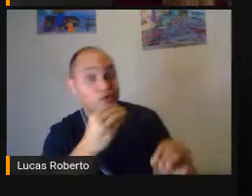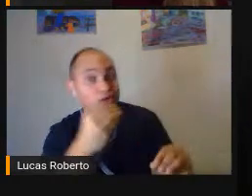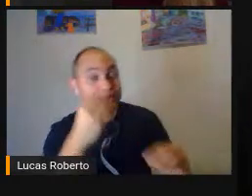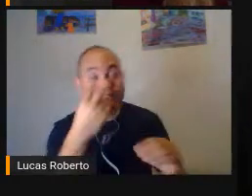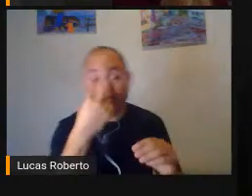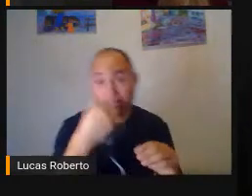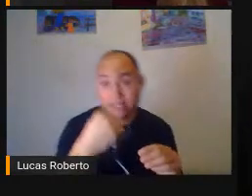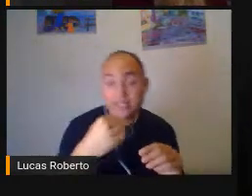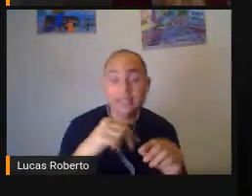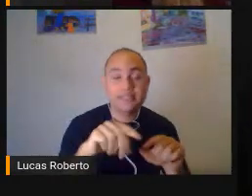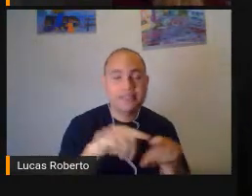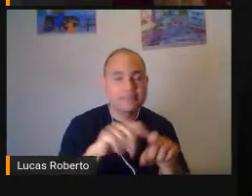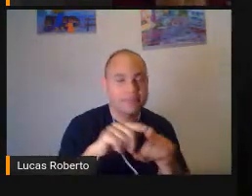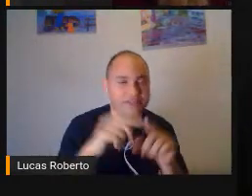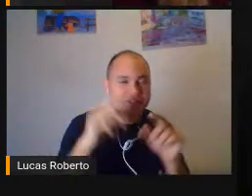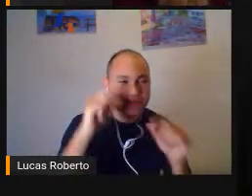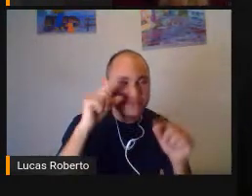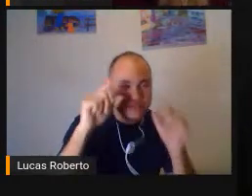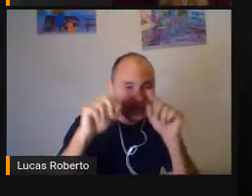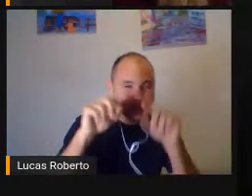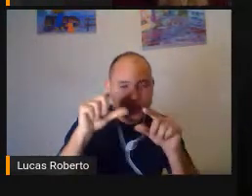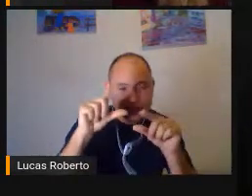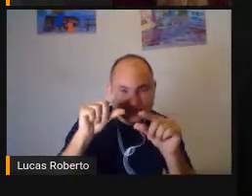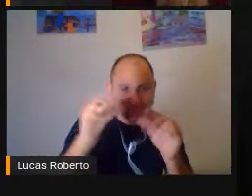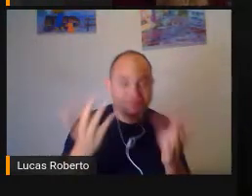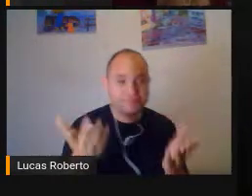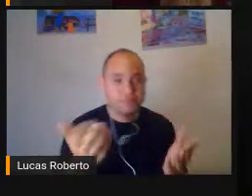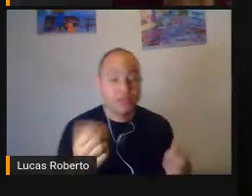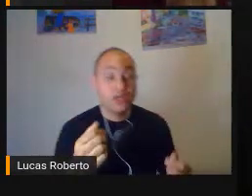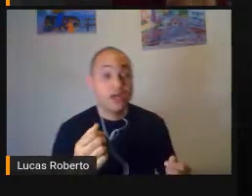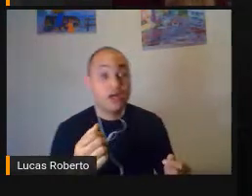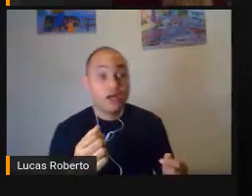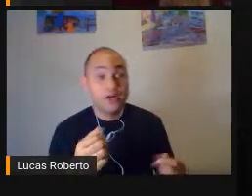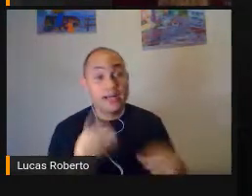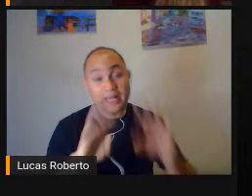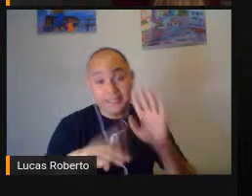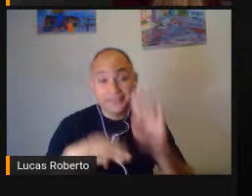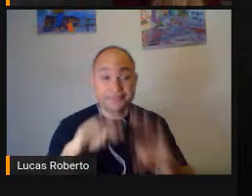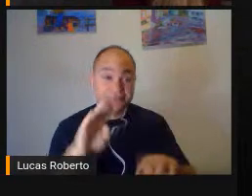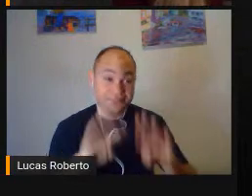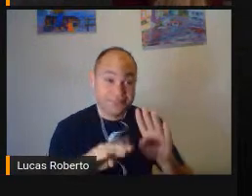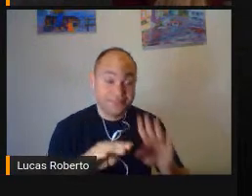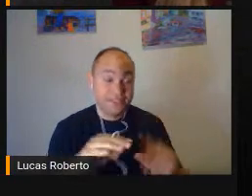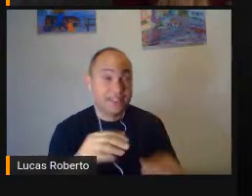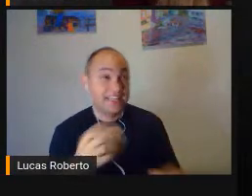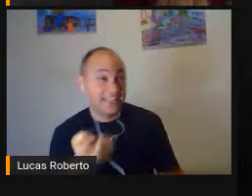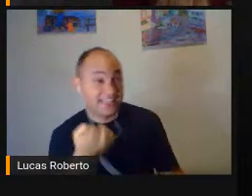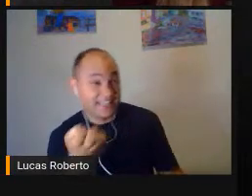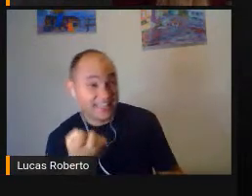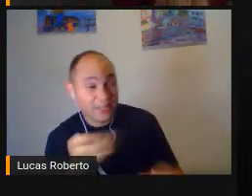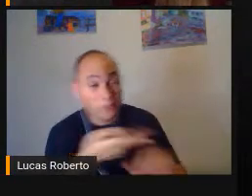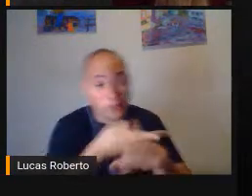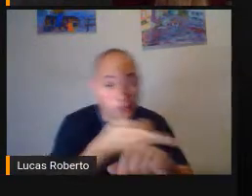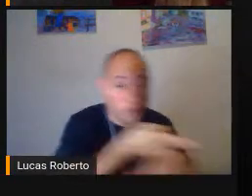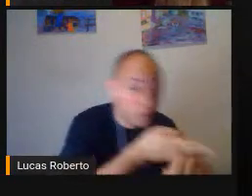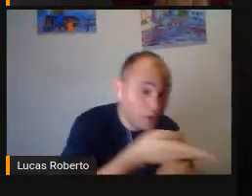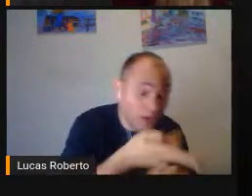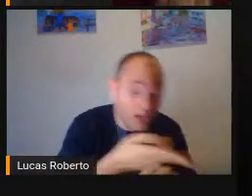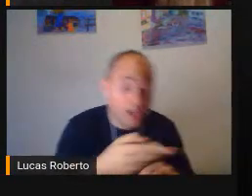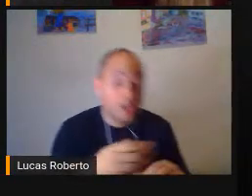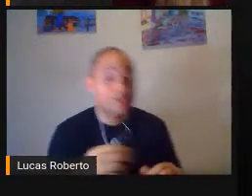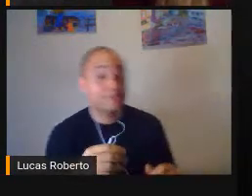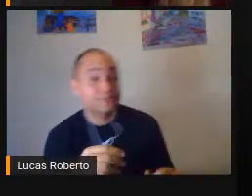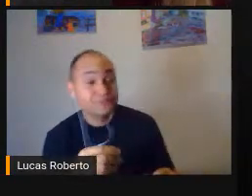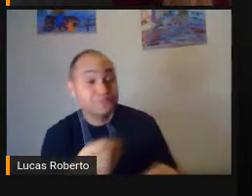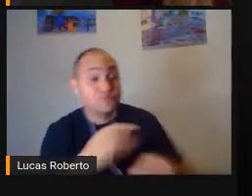aí De luto E de busca pela cura Muitas vezes Atrasa bastante O processo de ensino E aprendizagem